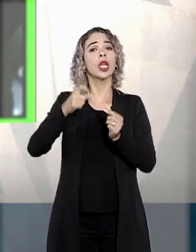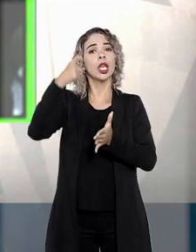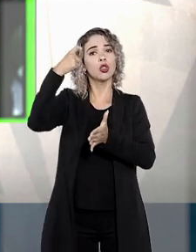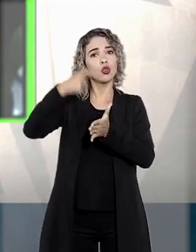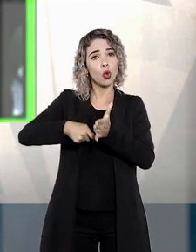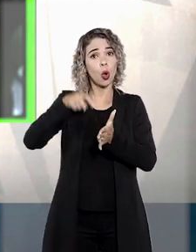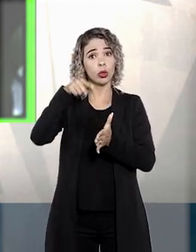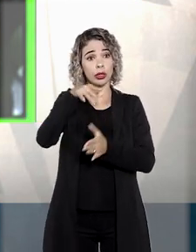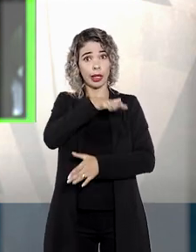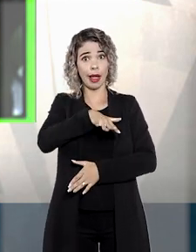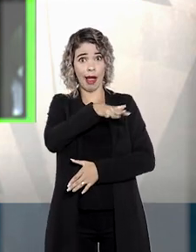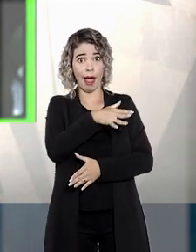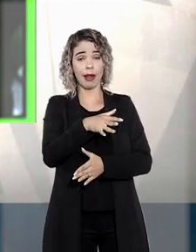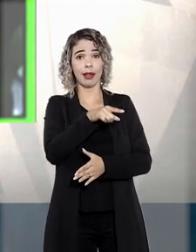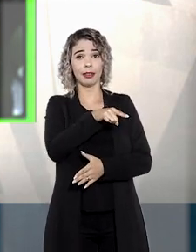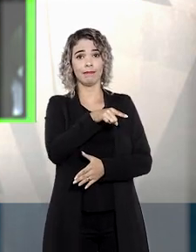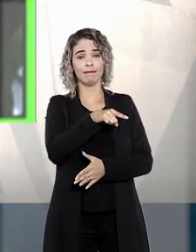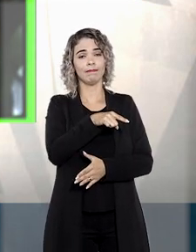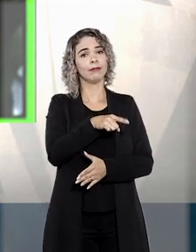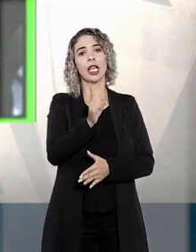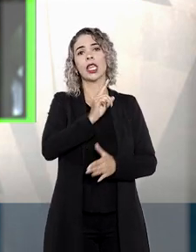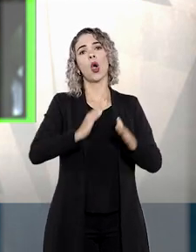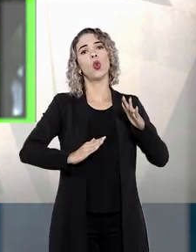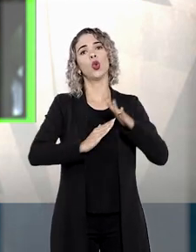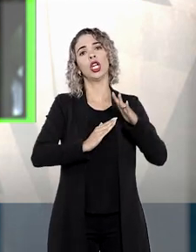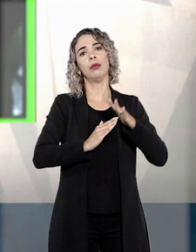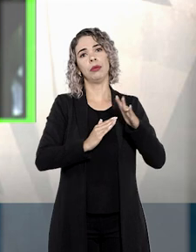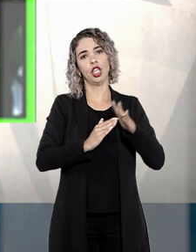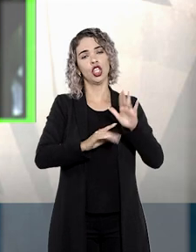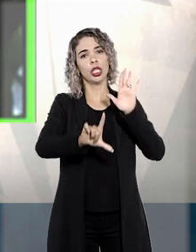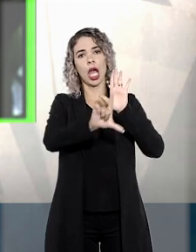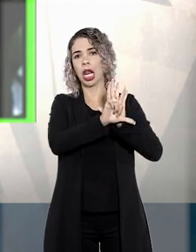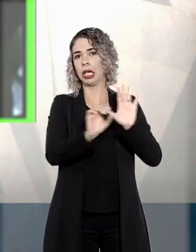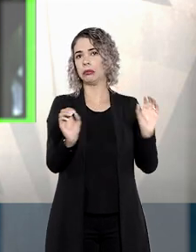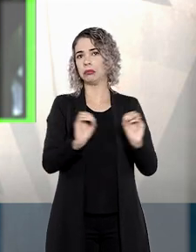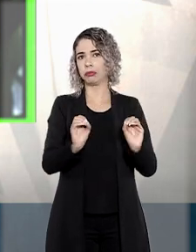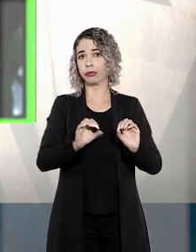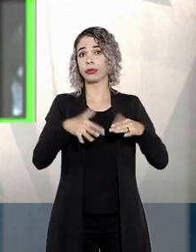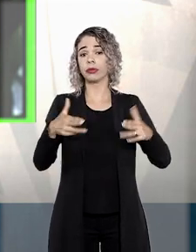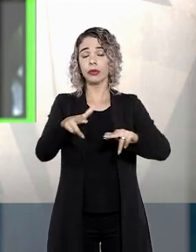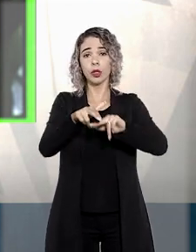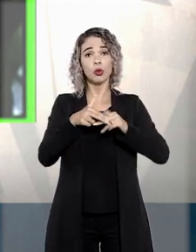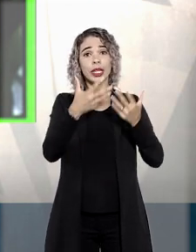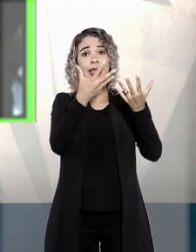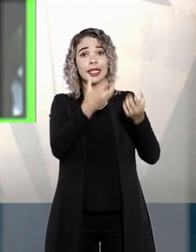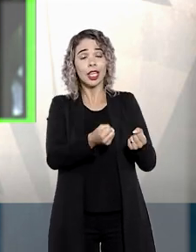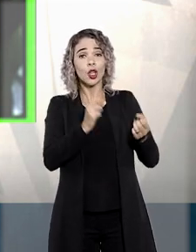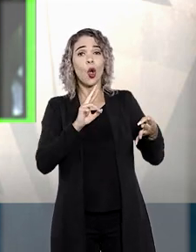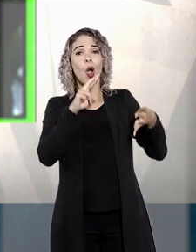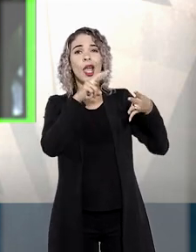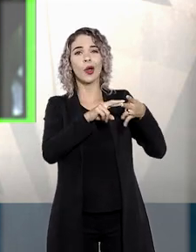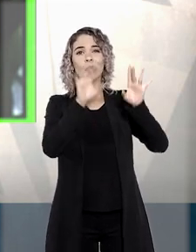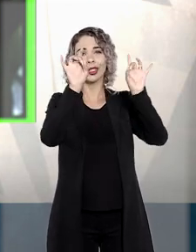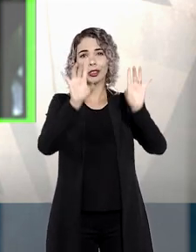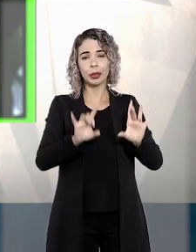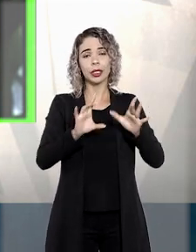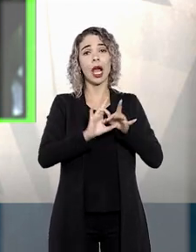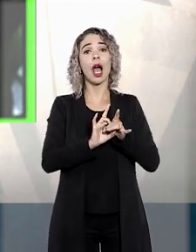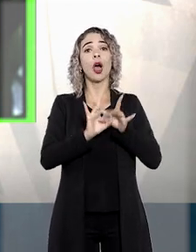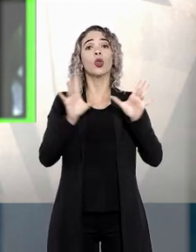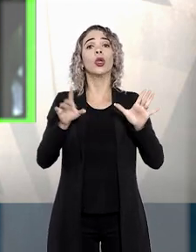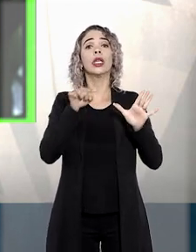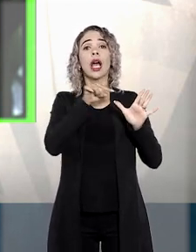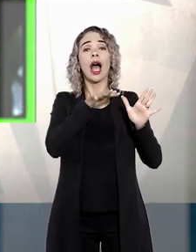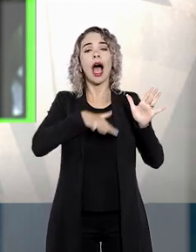descontos realizados pela entidade de previdência não ultrapassavam os limites legais e, por isso, deu provimento ao recurso especial